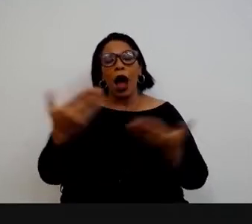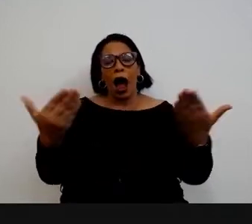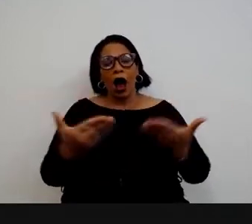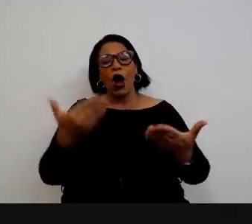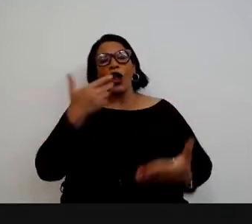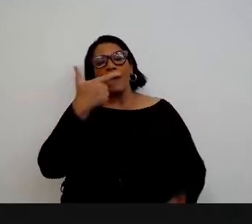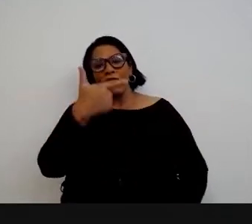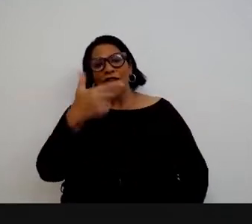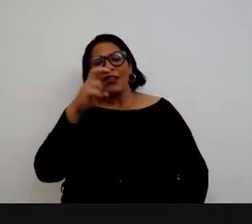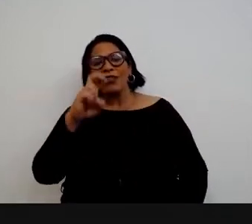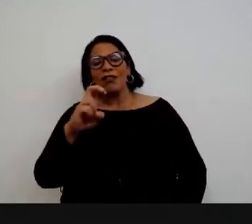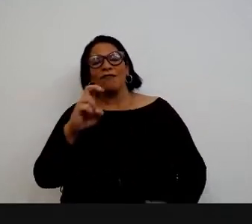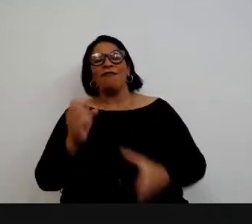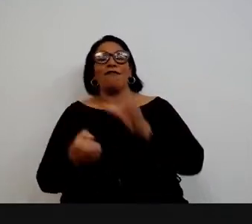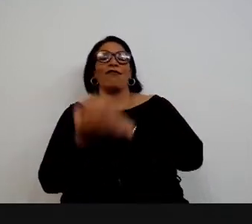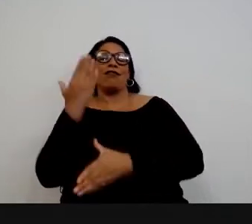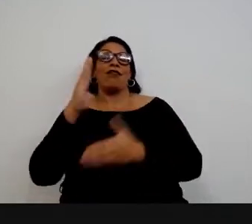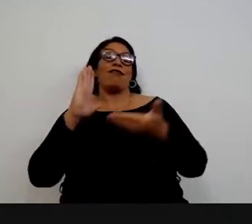25 anos.